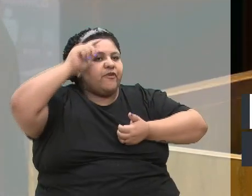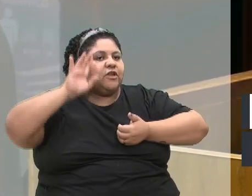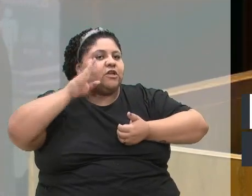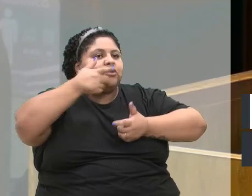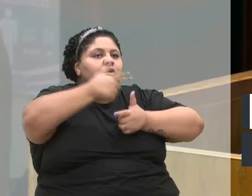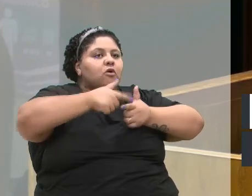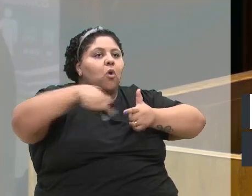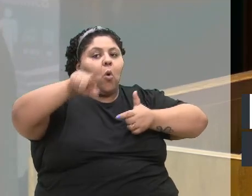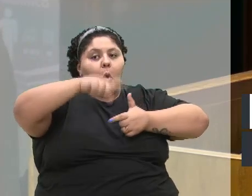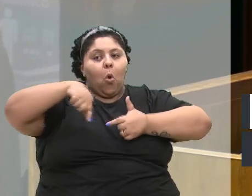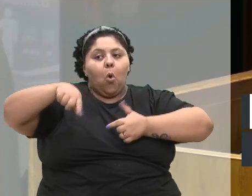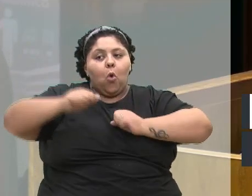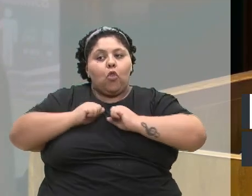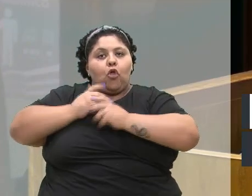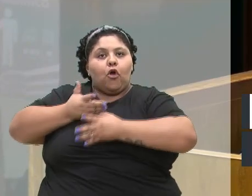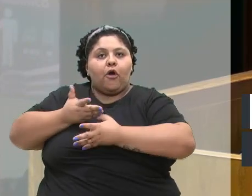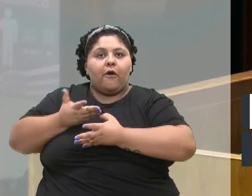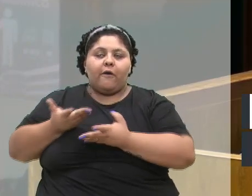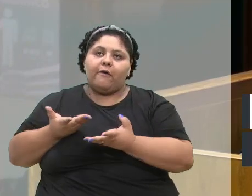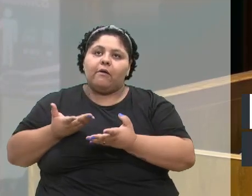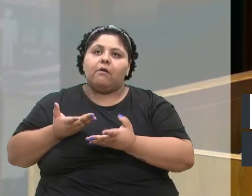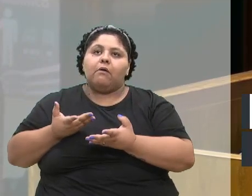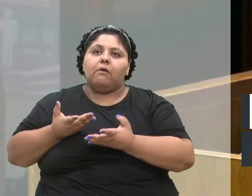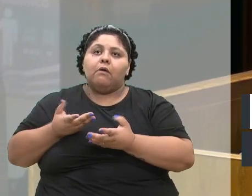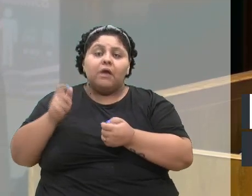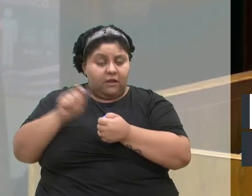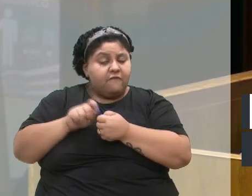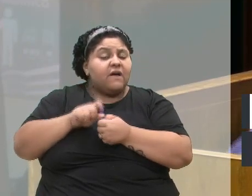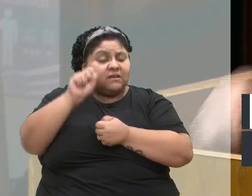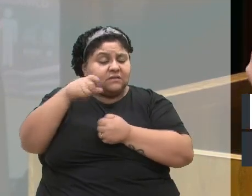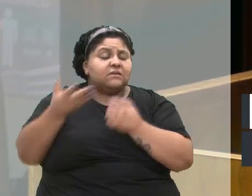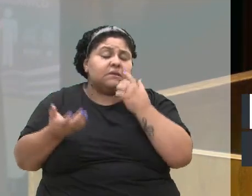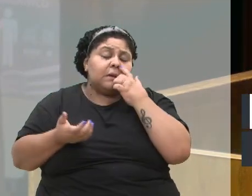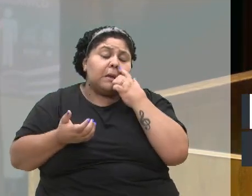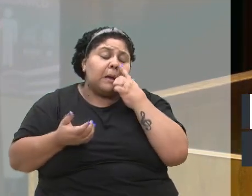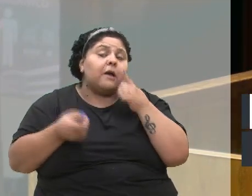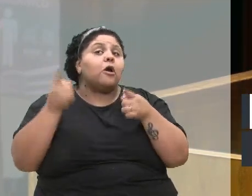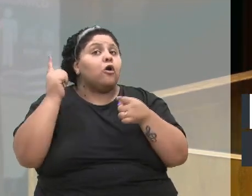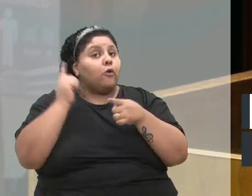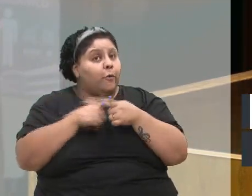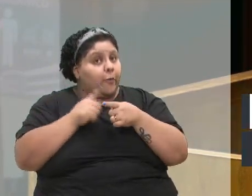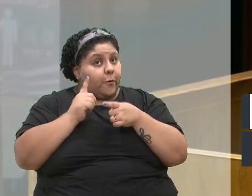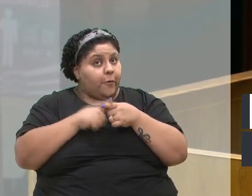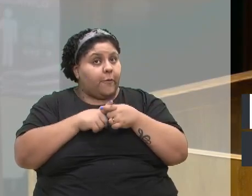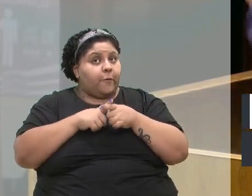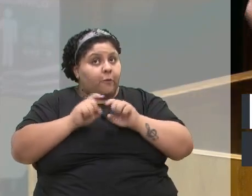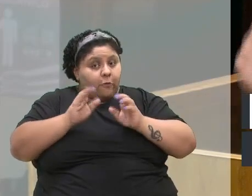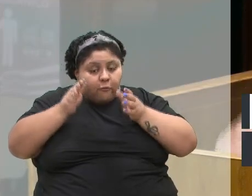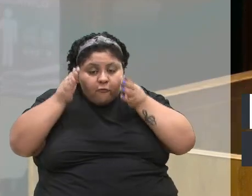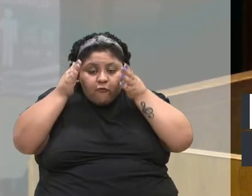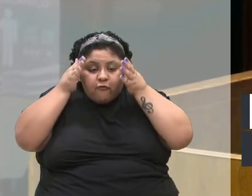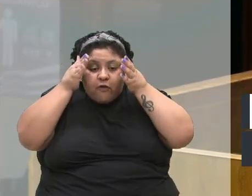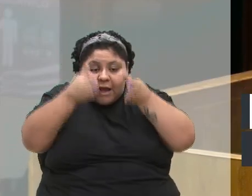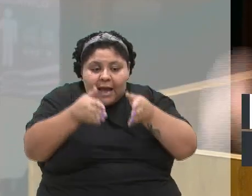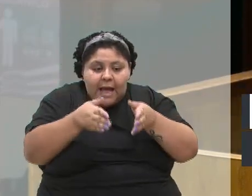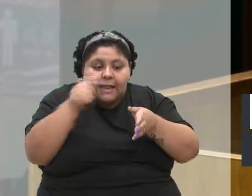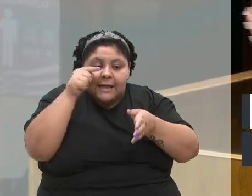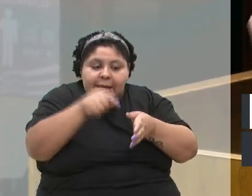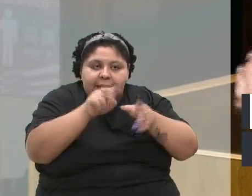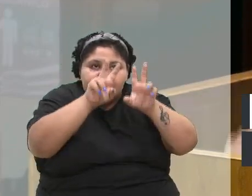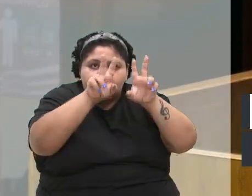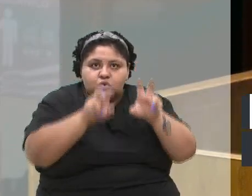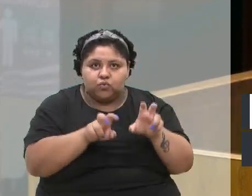nós vamos agir, ele resolve. Porque ele vai dar empenho naquele assunto,